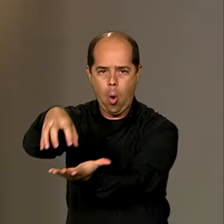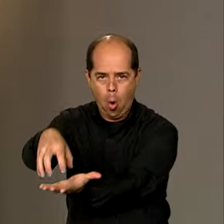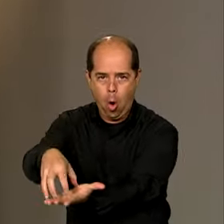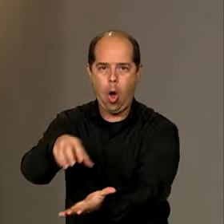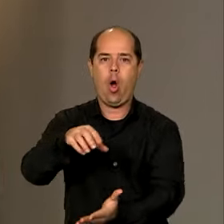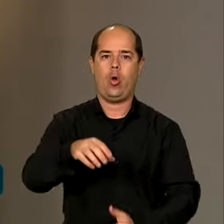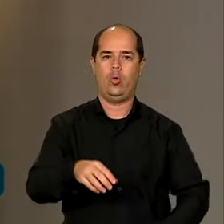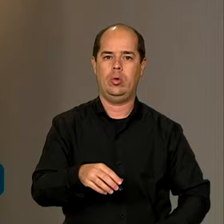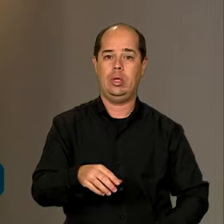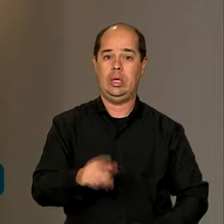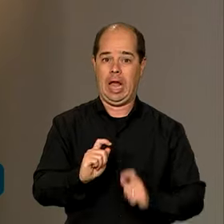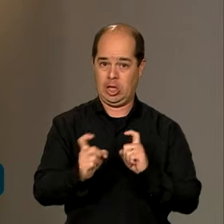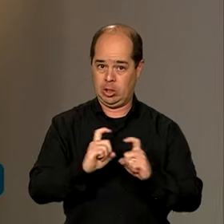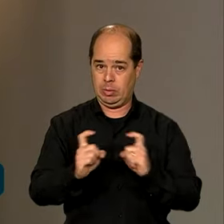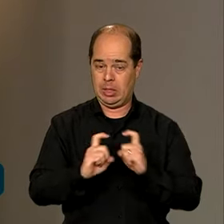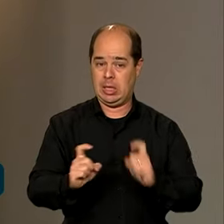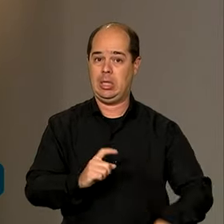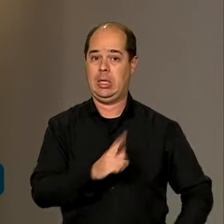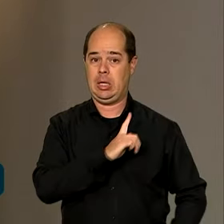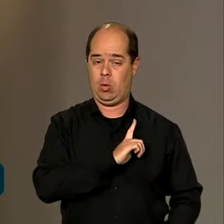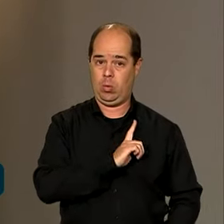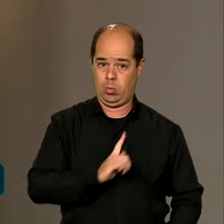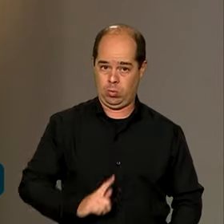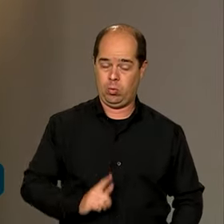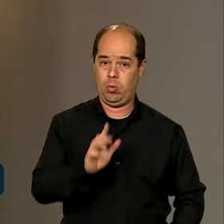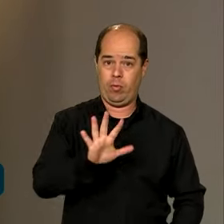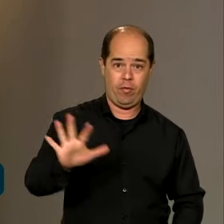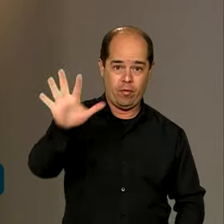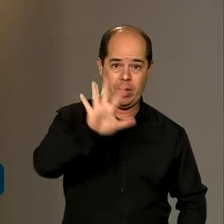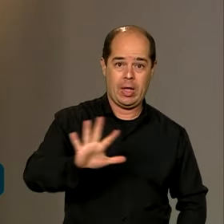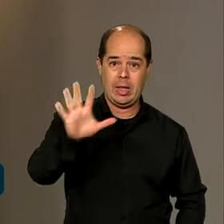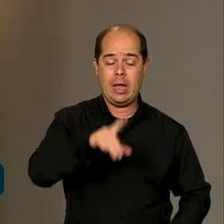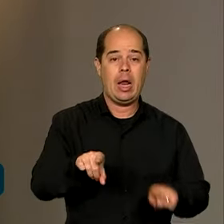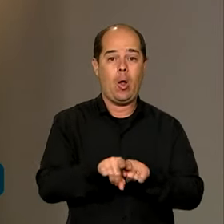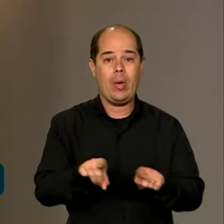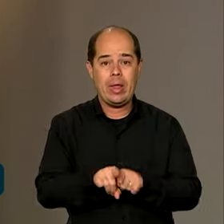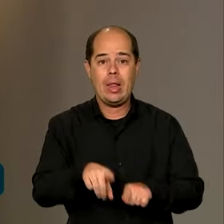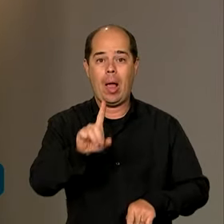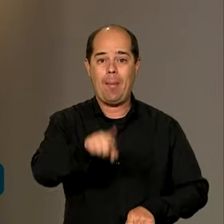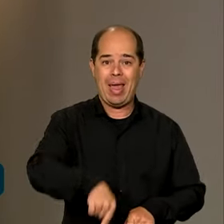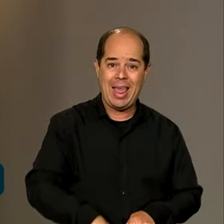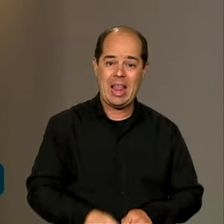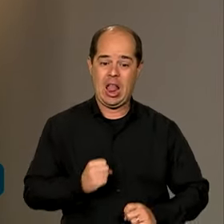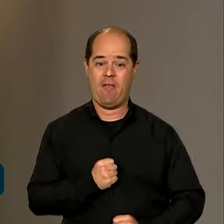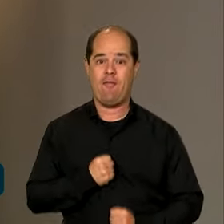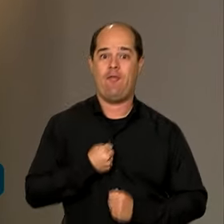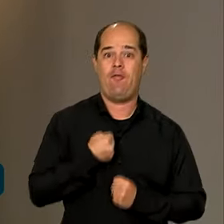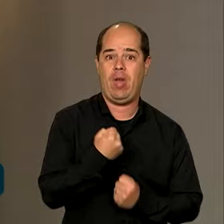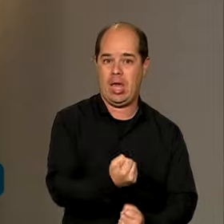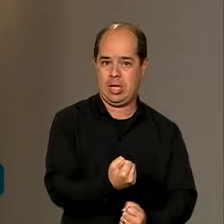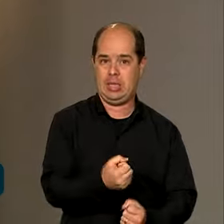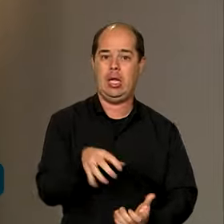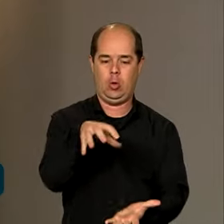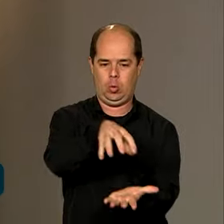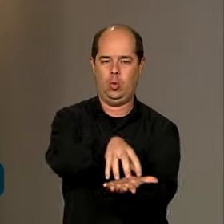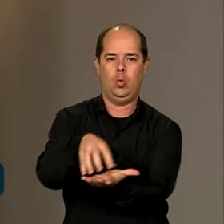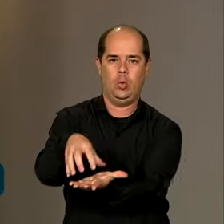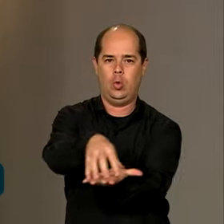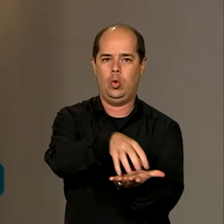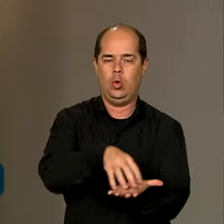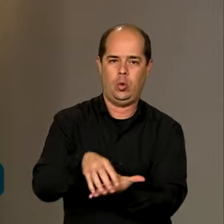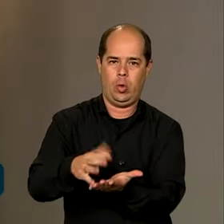também as forças de segurança e de defesa. Isso vai ser um benefício que os